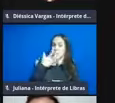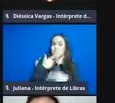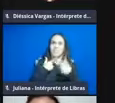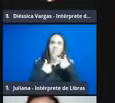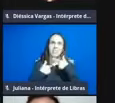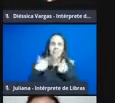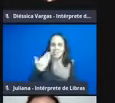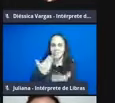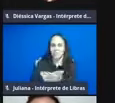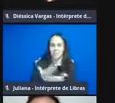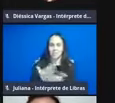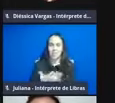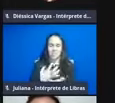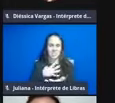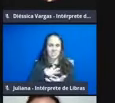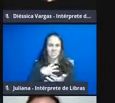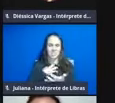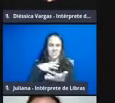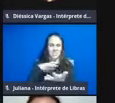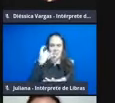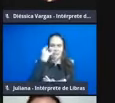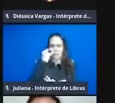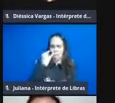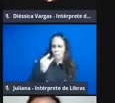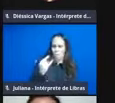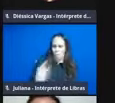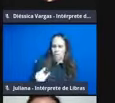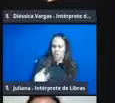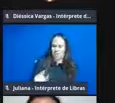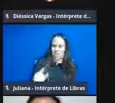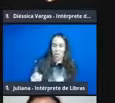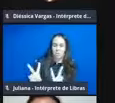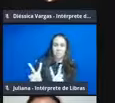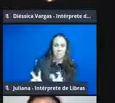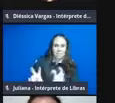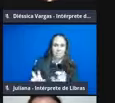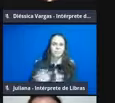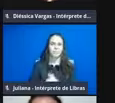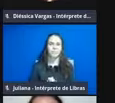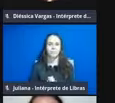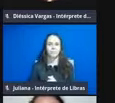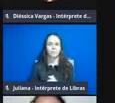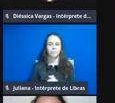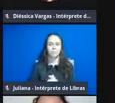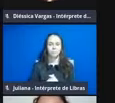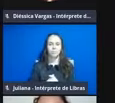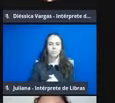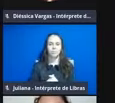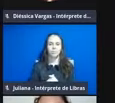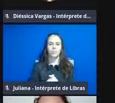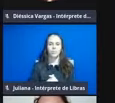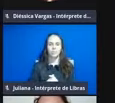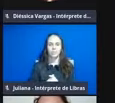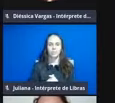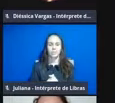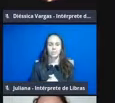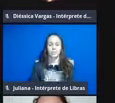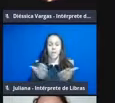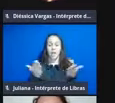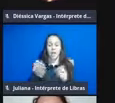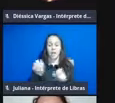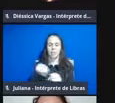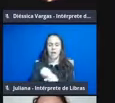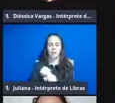modo que elas se sintam atraídas pelos temas a serem trabalhados. Então, nesse ano, nós